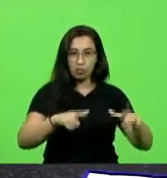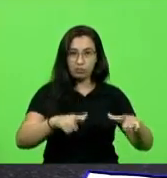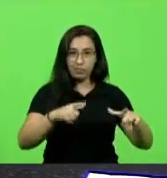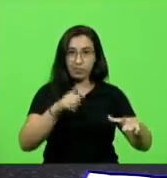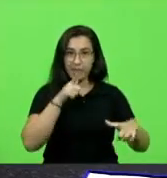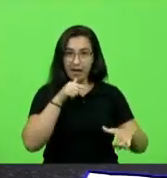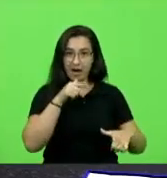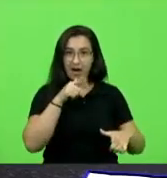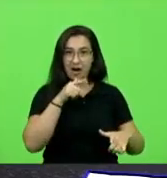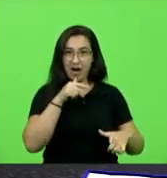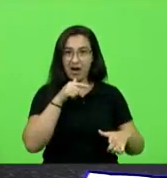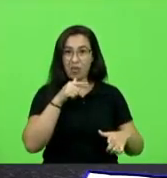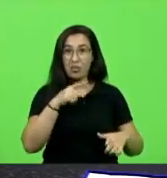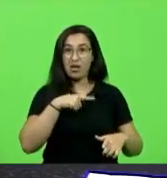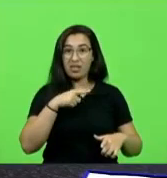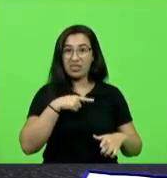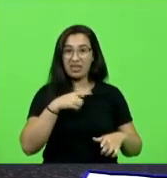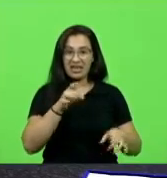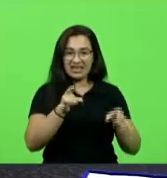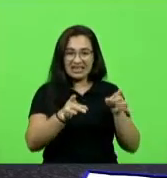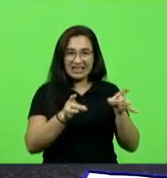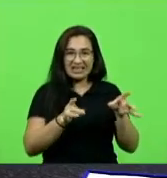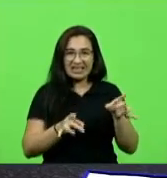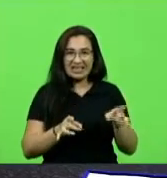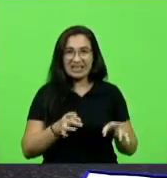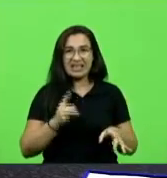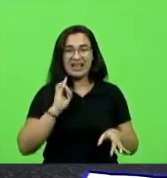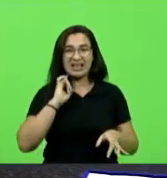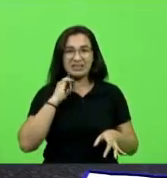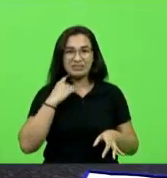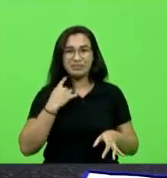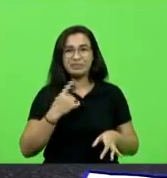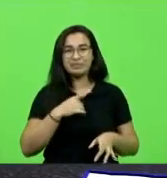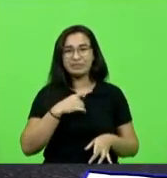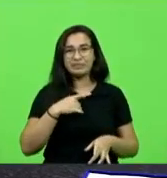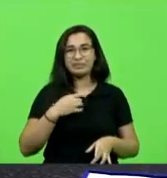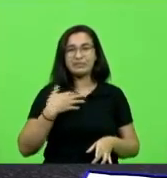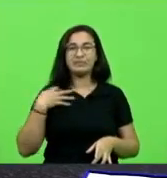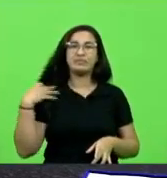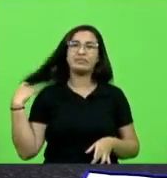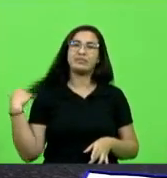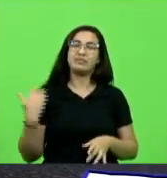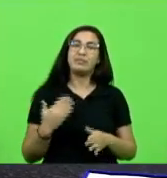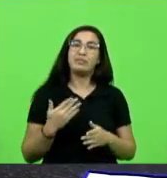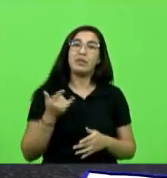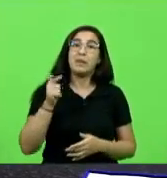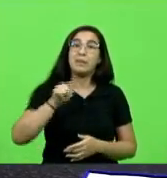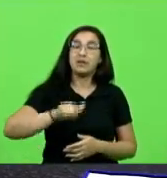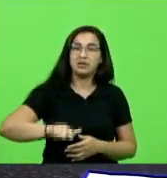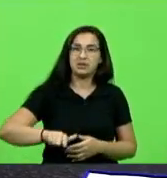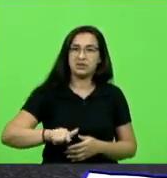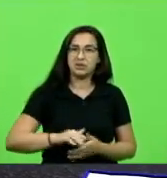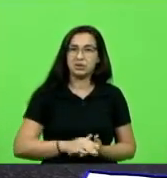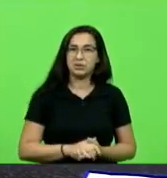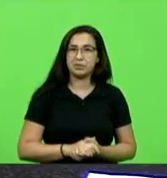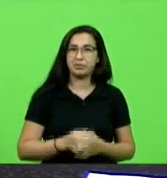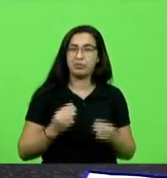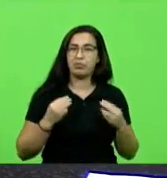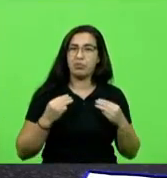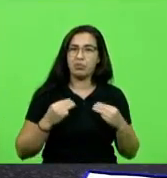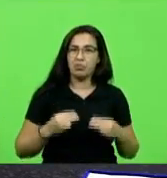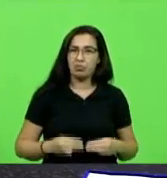dejetos que estão na lagoa e além desta questão moral sentimental